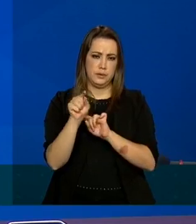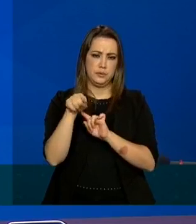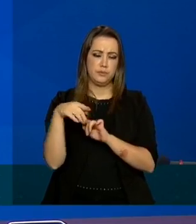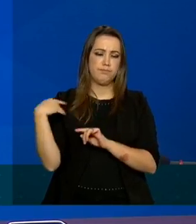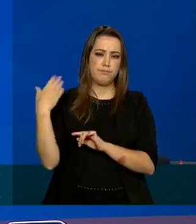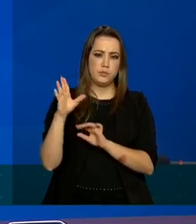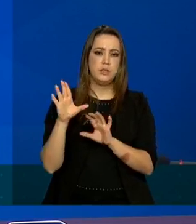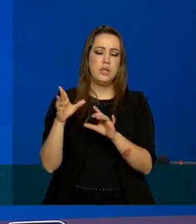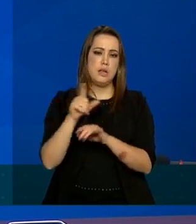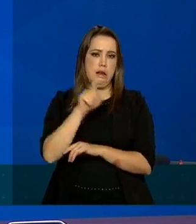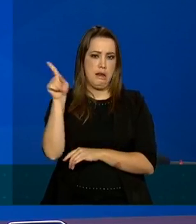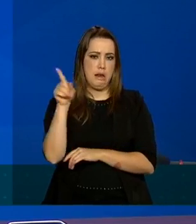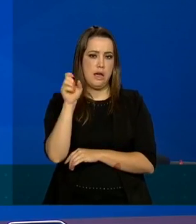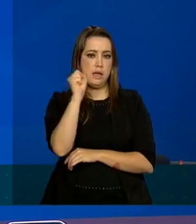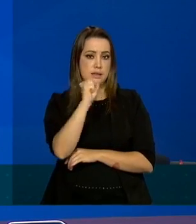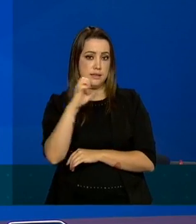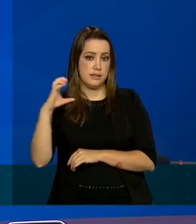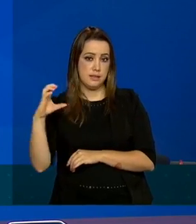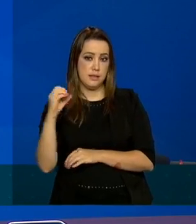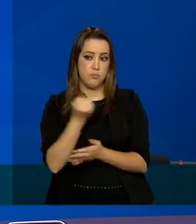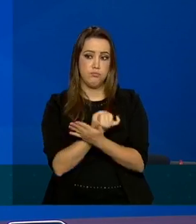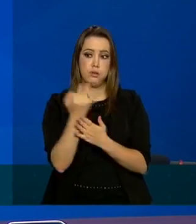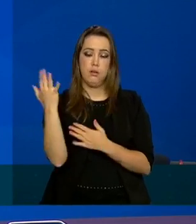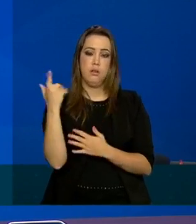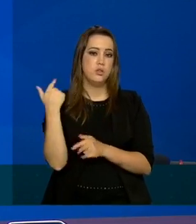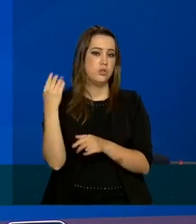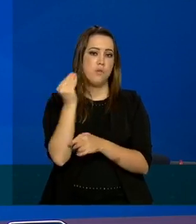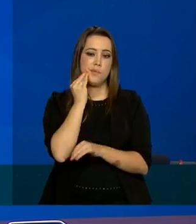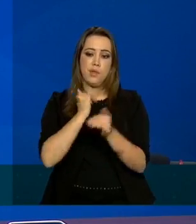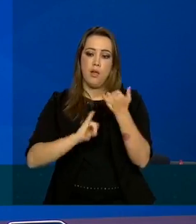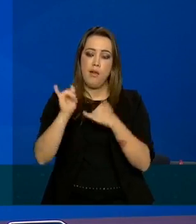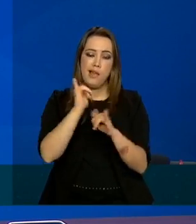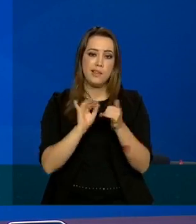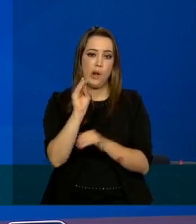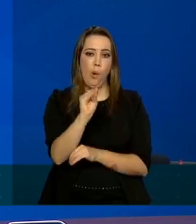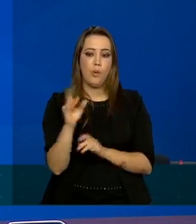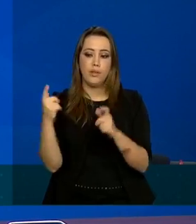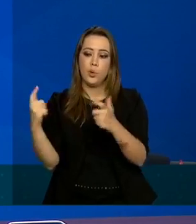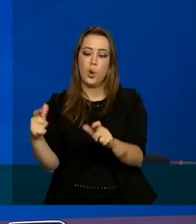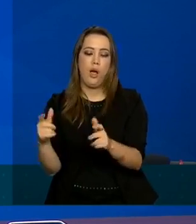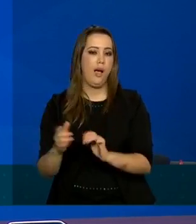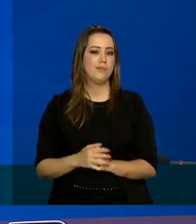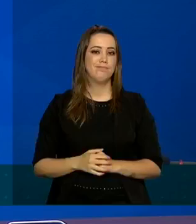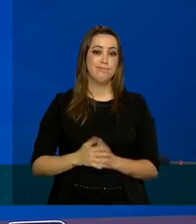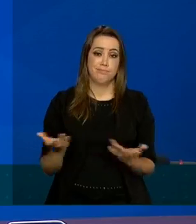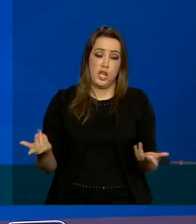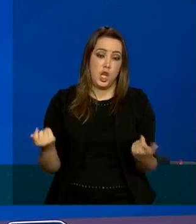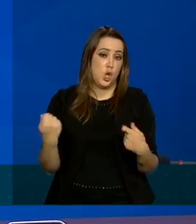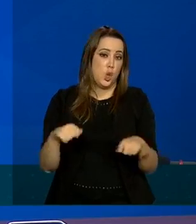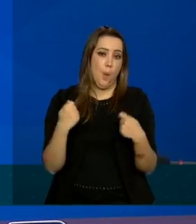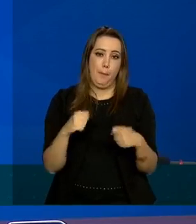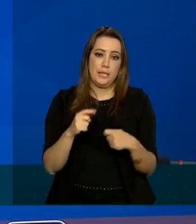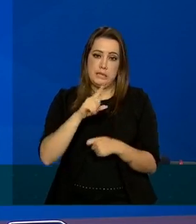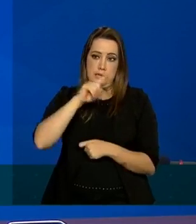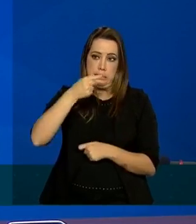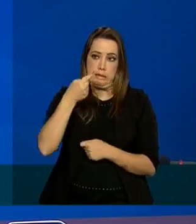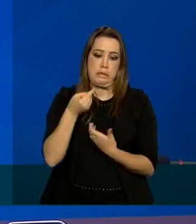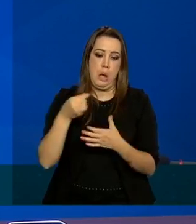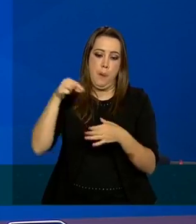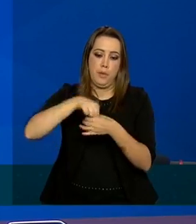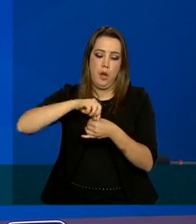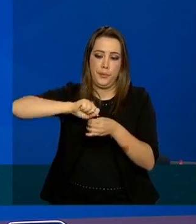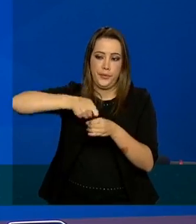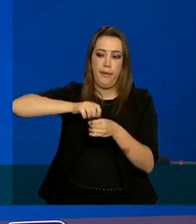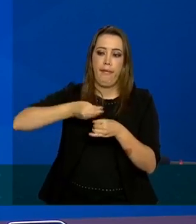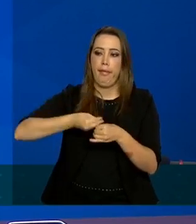uma série de muitos exames e está atendendo aquela região sem necessidade de que essas amostras tenham que se